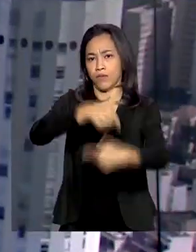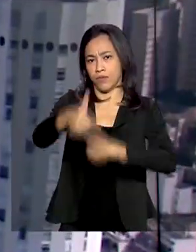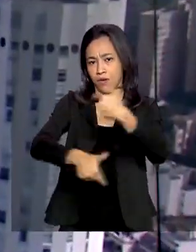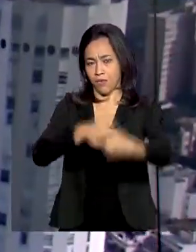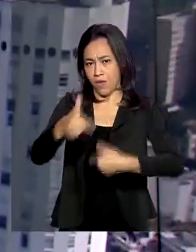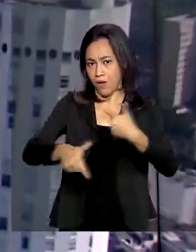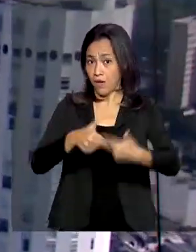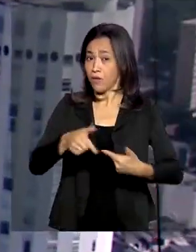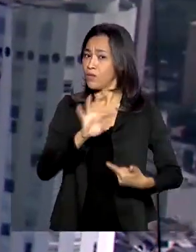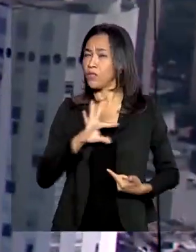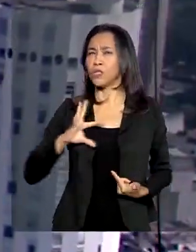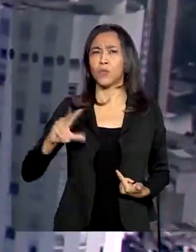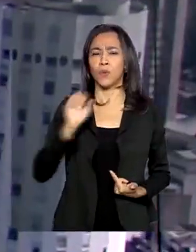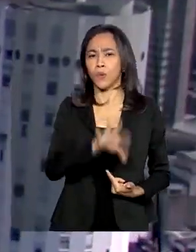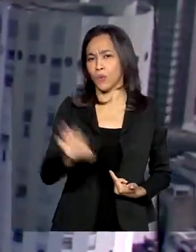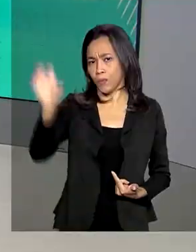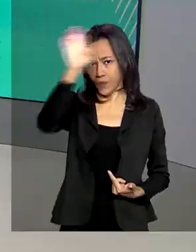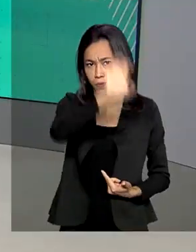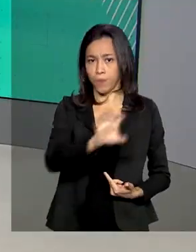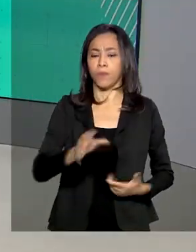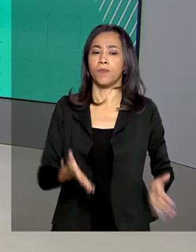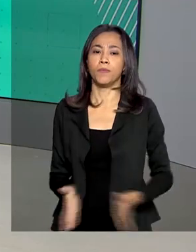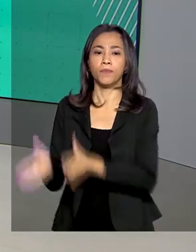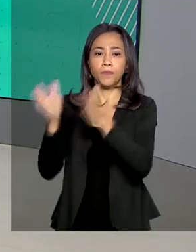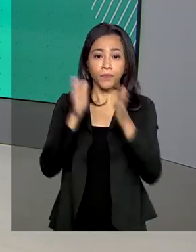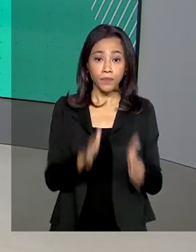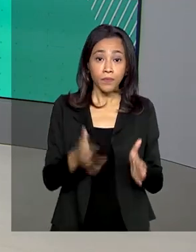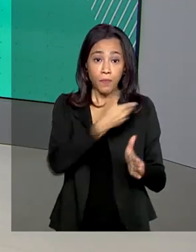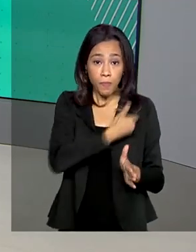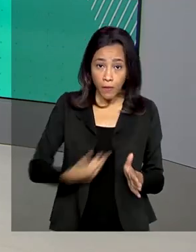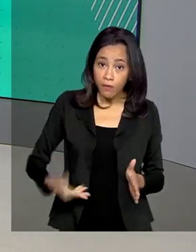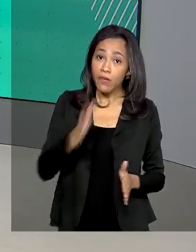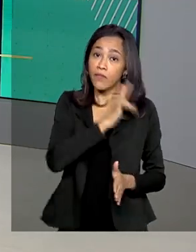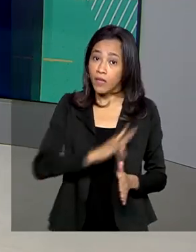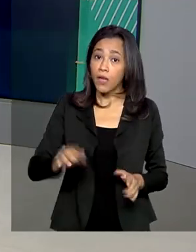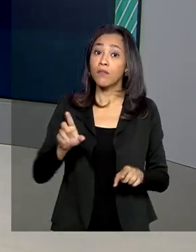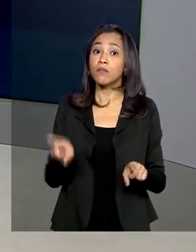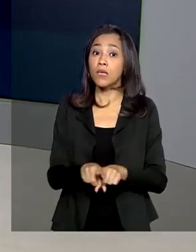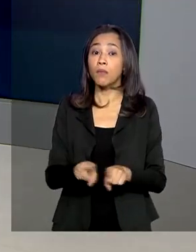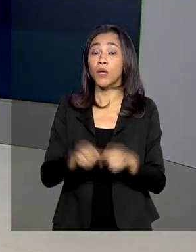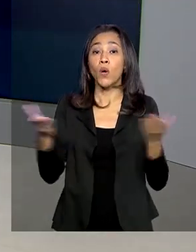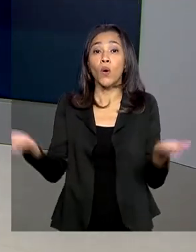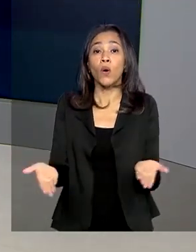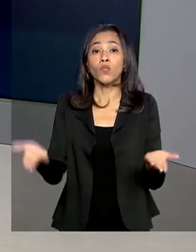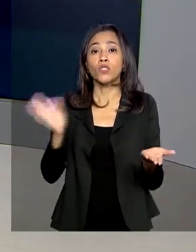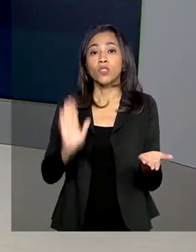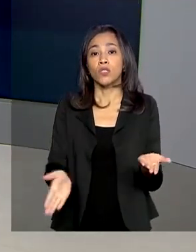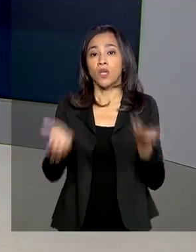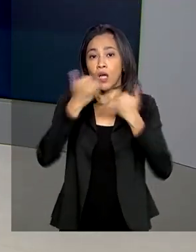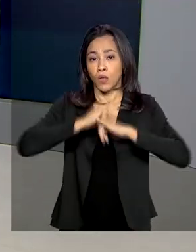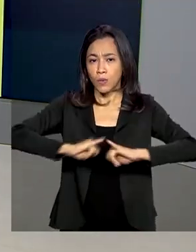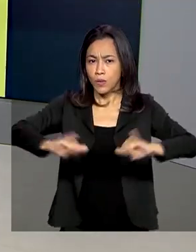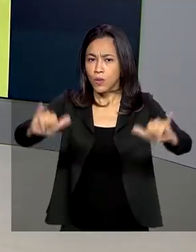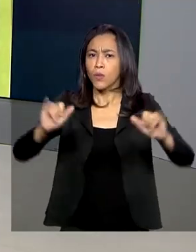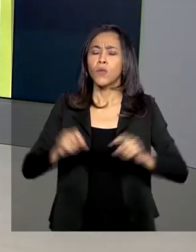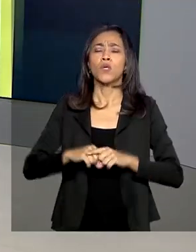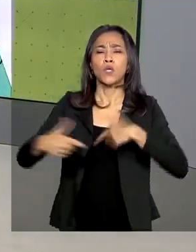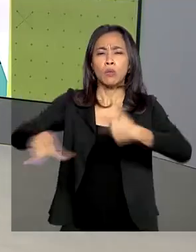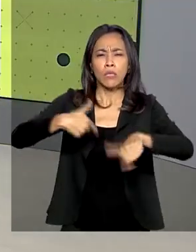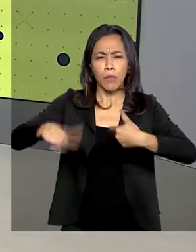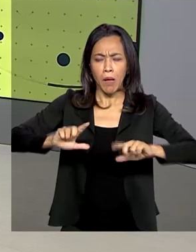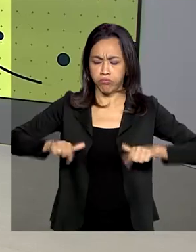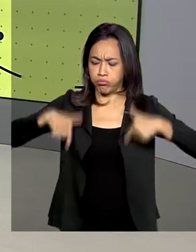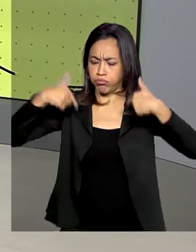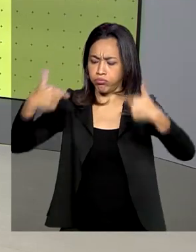desenvolvidas em todo o país. E o Governo Federal também anunciou hoje que a Força-Tarefa na Penitenciária do